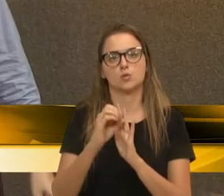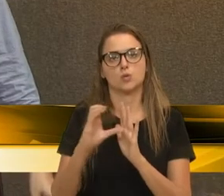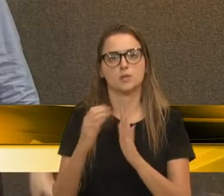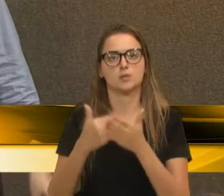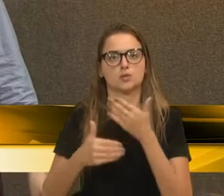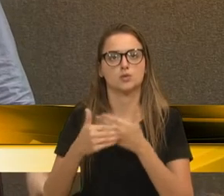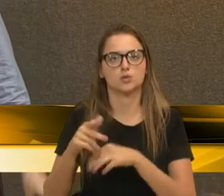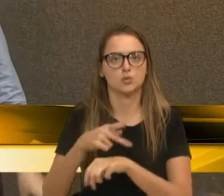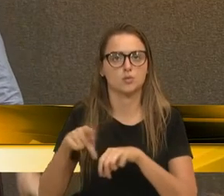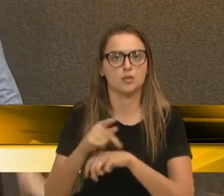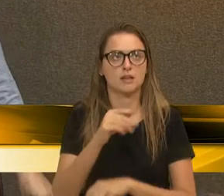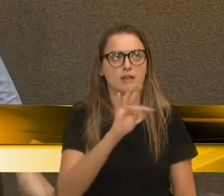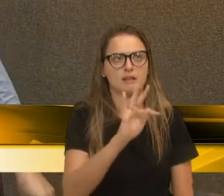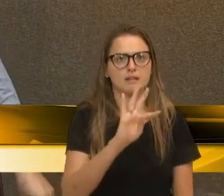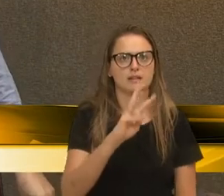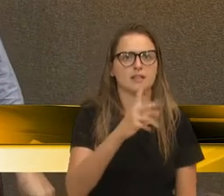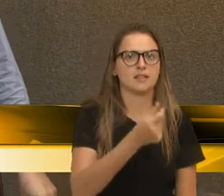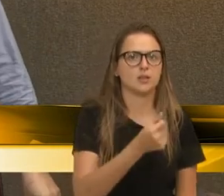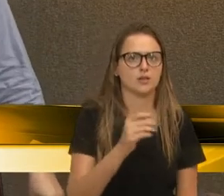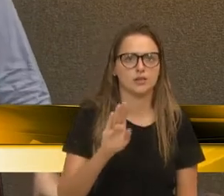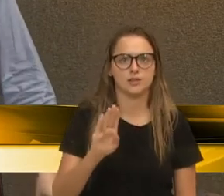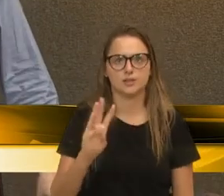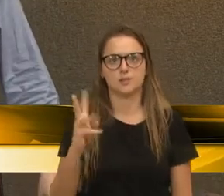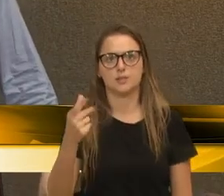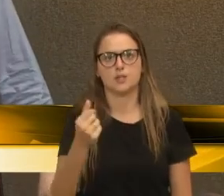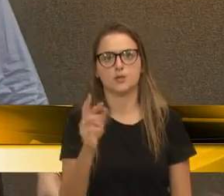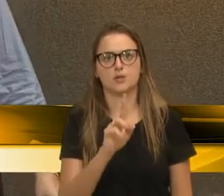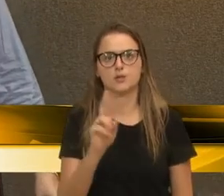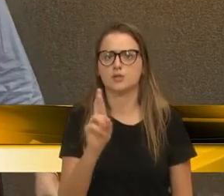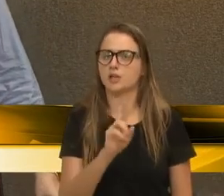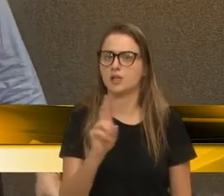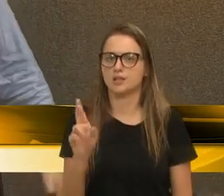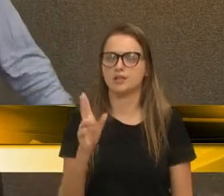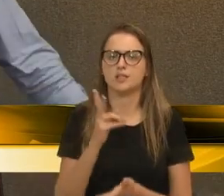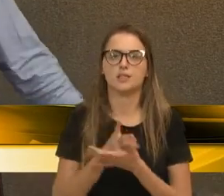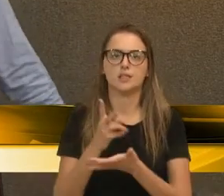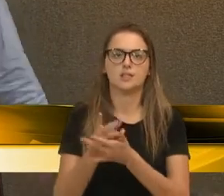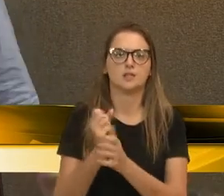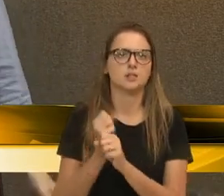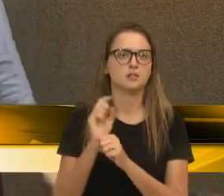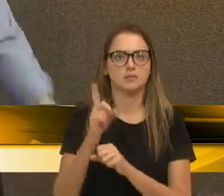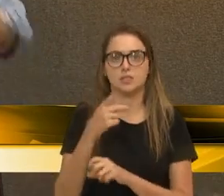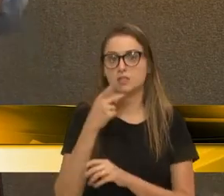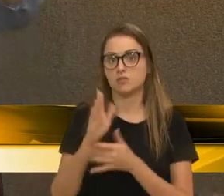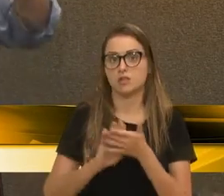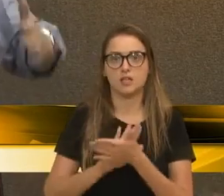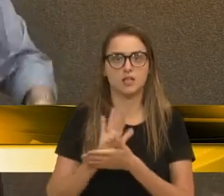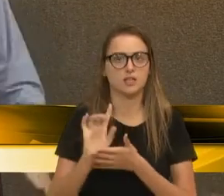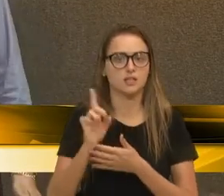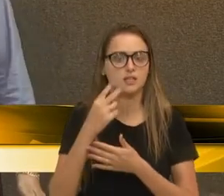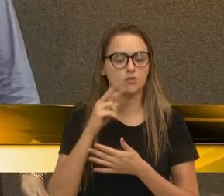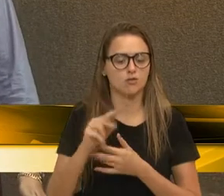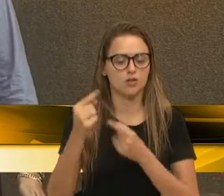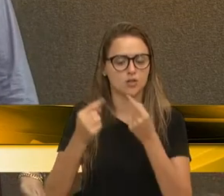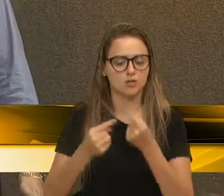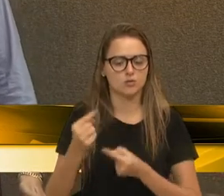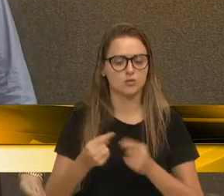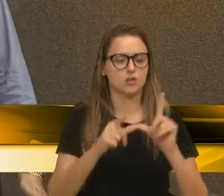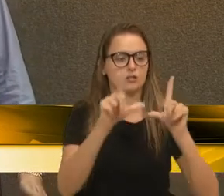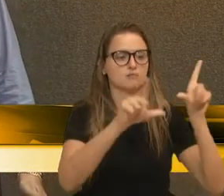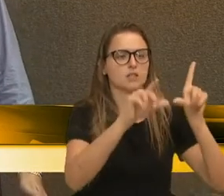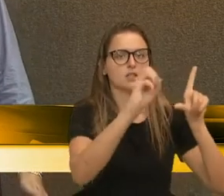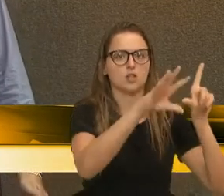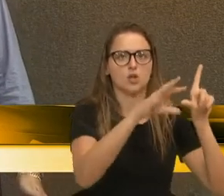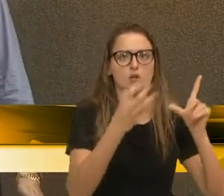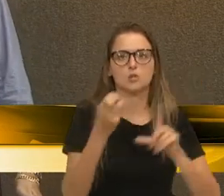Alguns trilhões, alguns bilhões de reais todos os anos. E não se fala nisso, você não vê um debate na Rede Globo, na